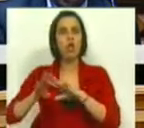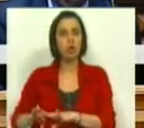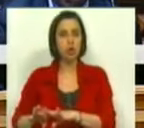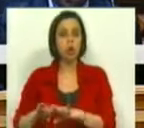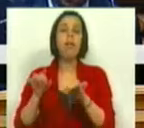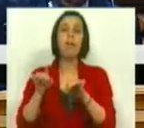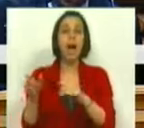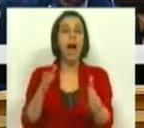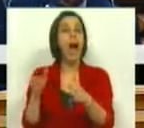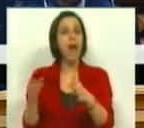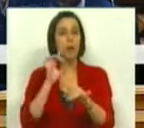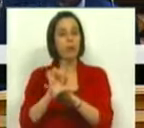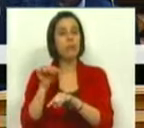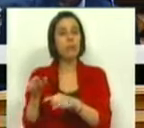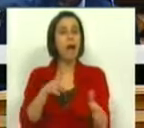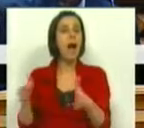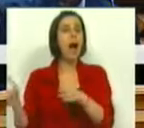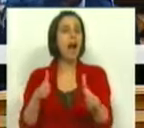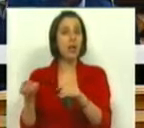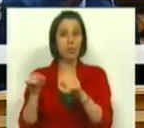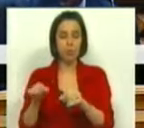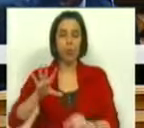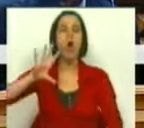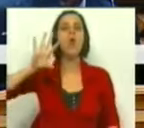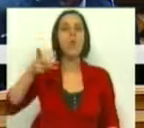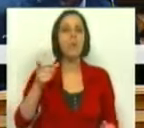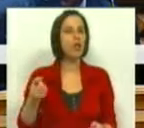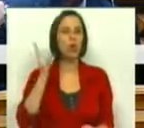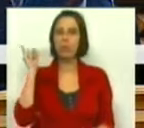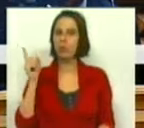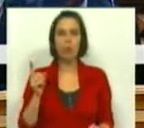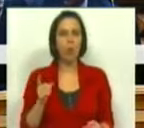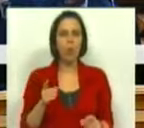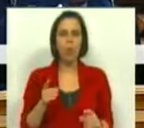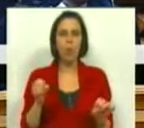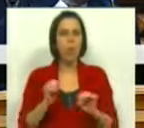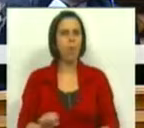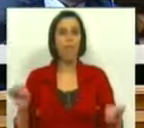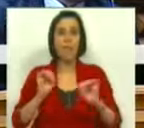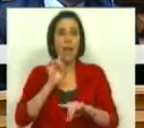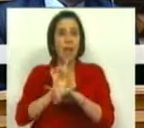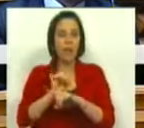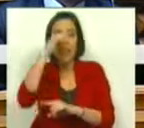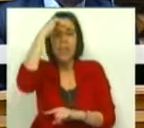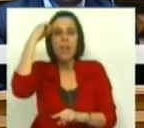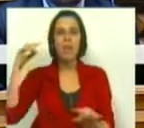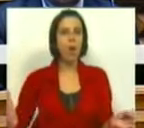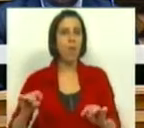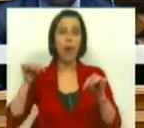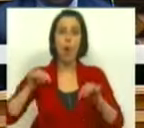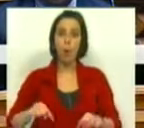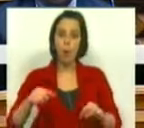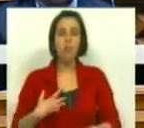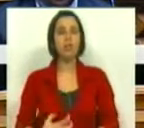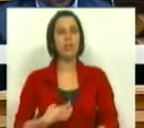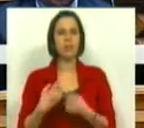E nessa altura, o país não estava a viver, nem de perto nem de longe, as dificuldades que